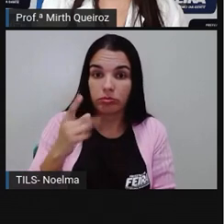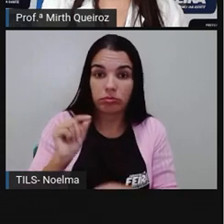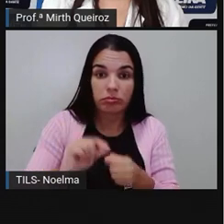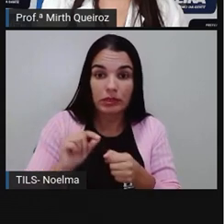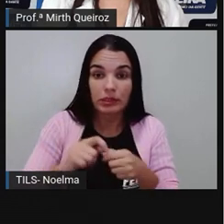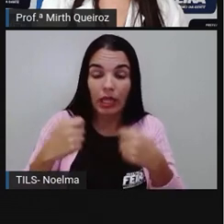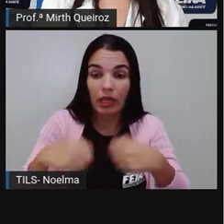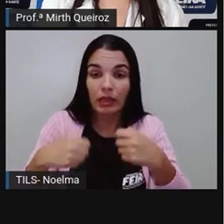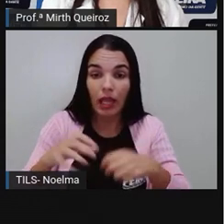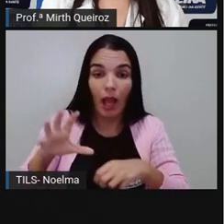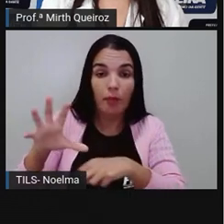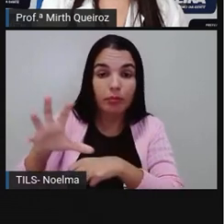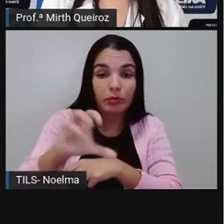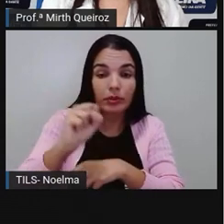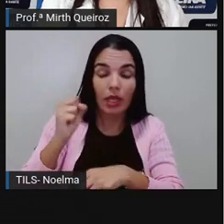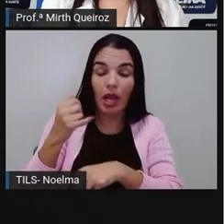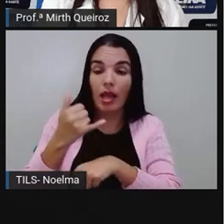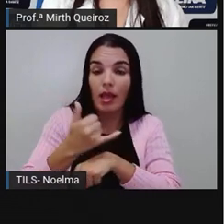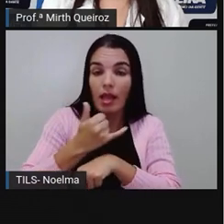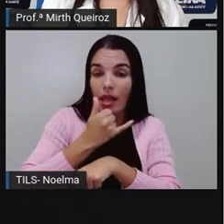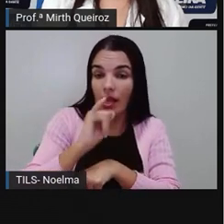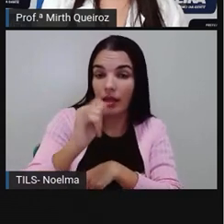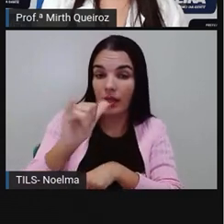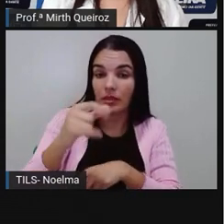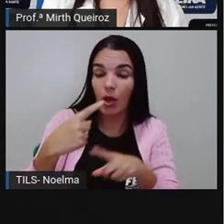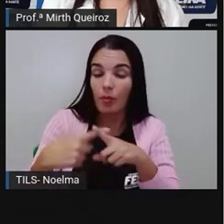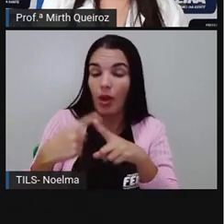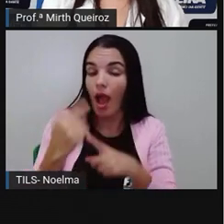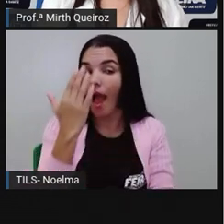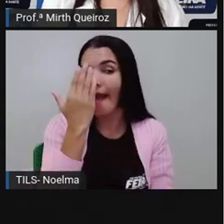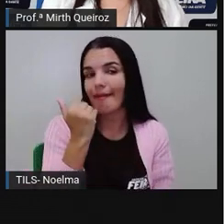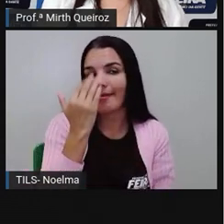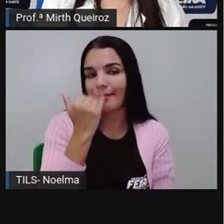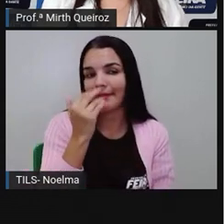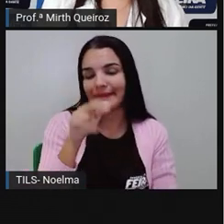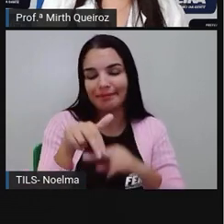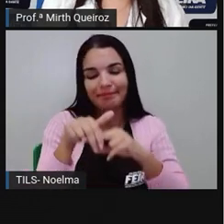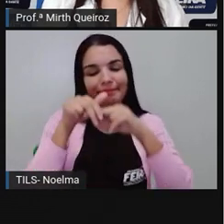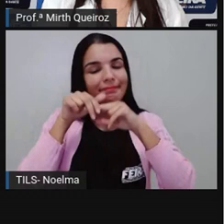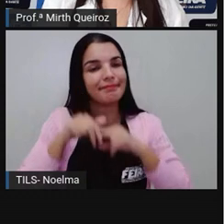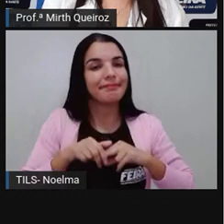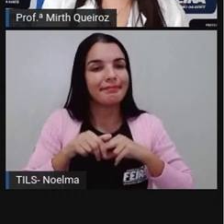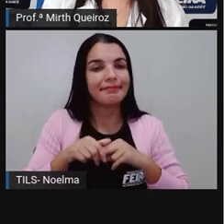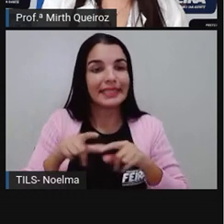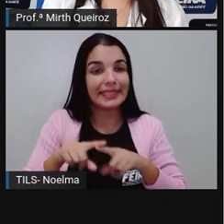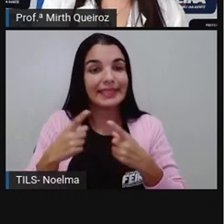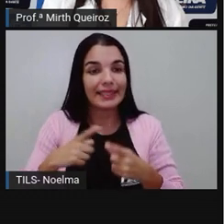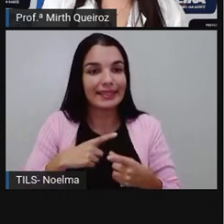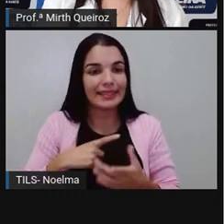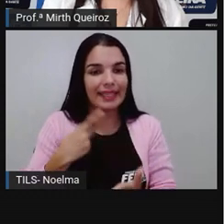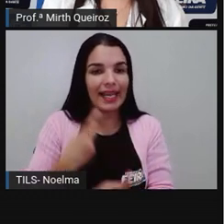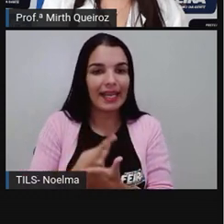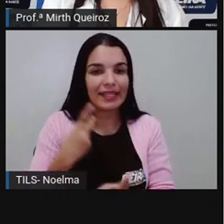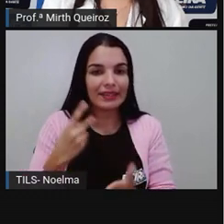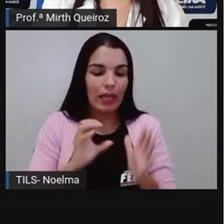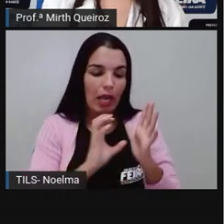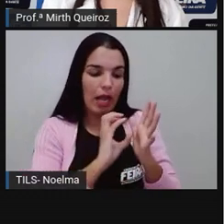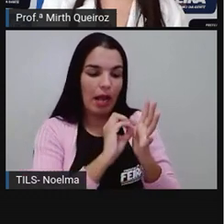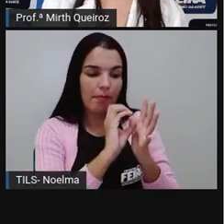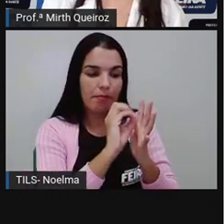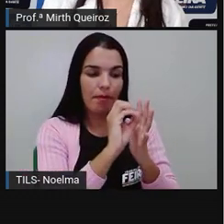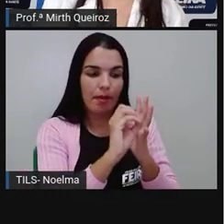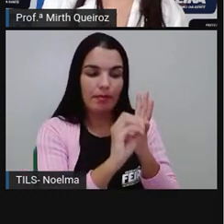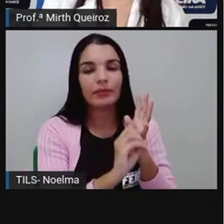necessárias para a busca de energia por meio da alimentação vai acontecer aí, a partir de quê?